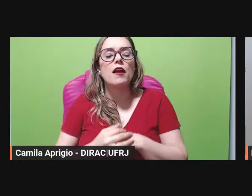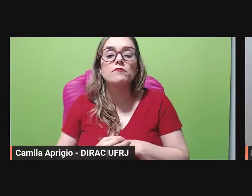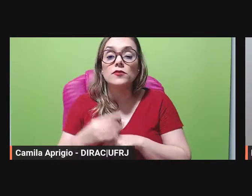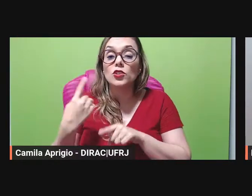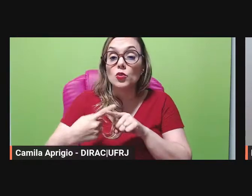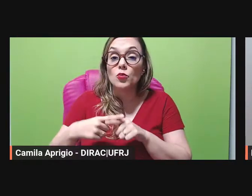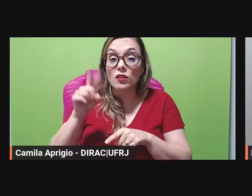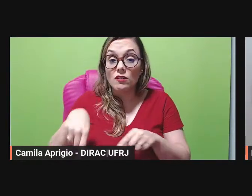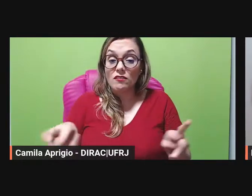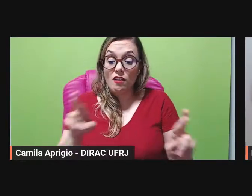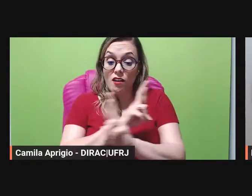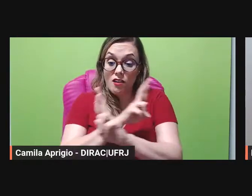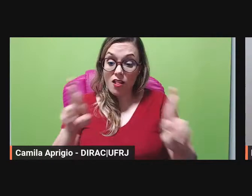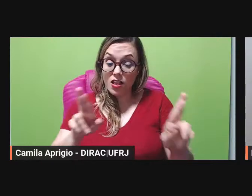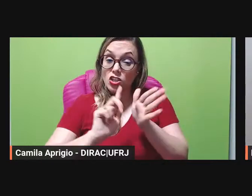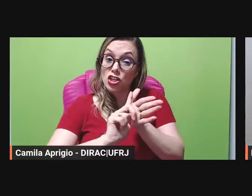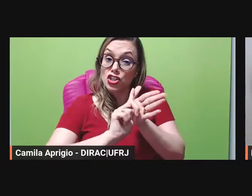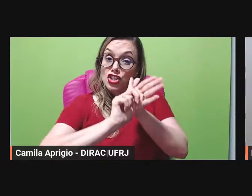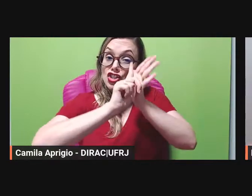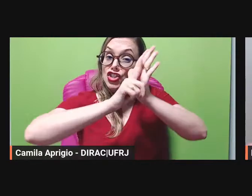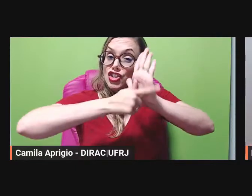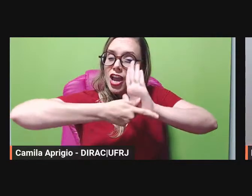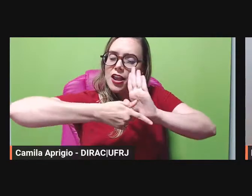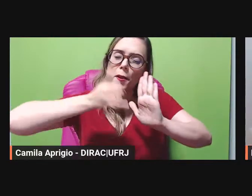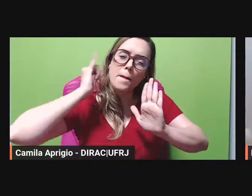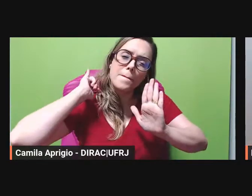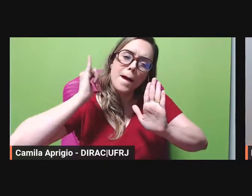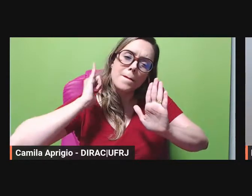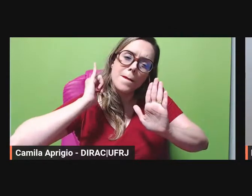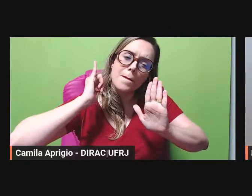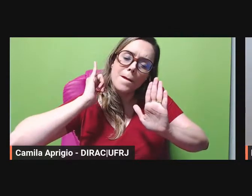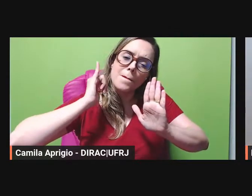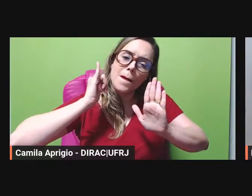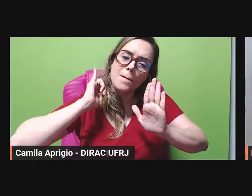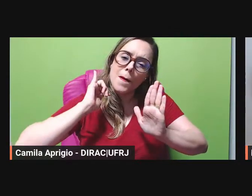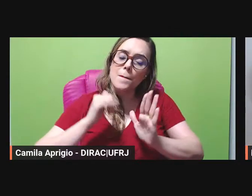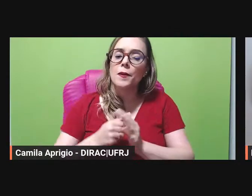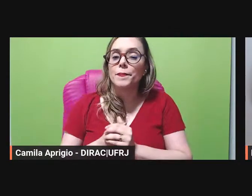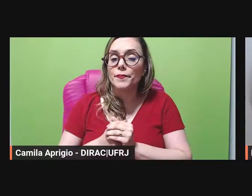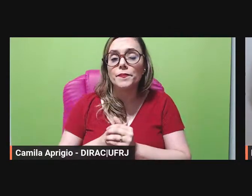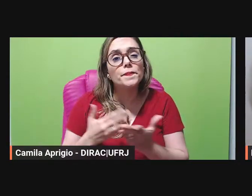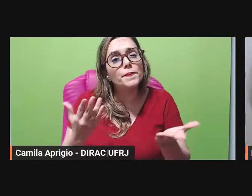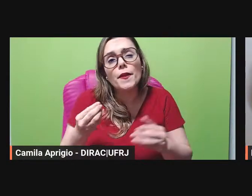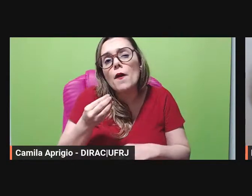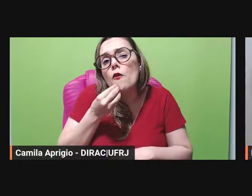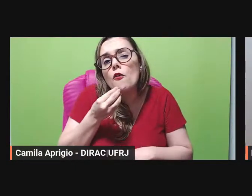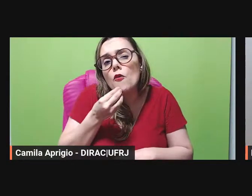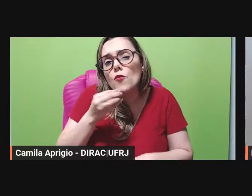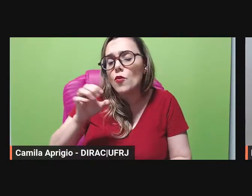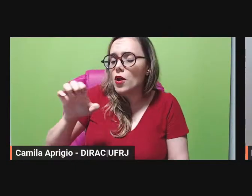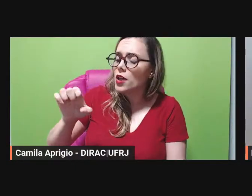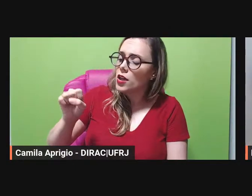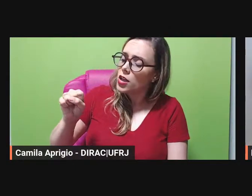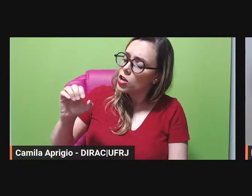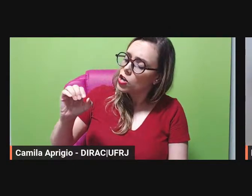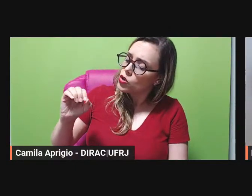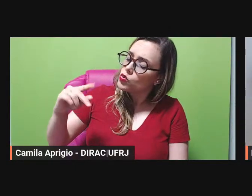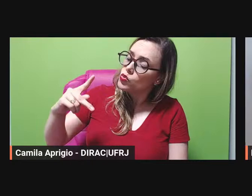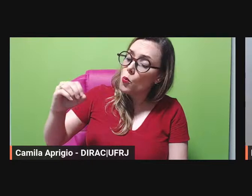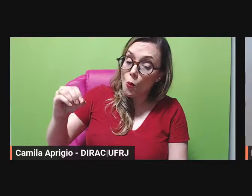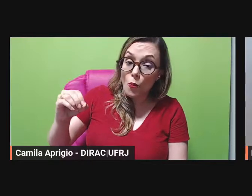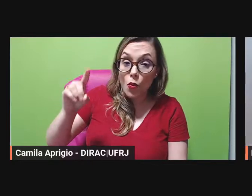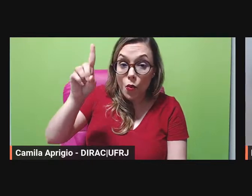Alegórico essa fábula exópica é claro remete ao exopo e aí já tem uma